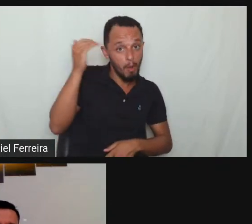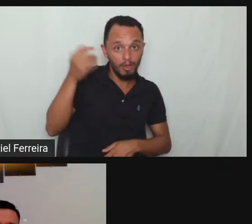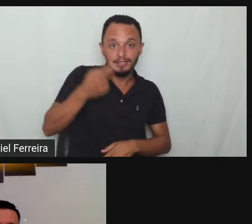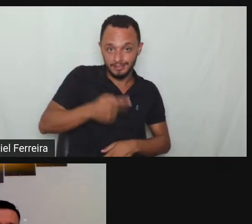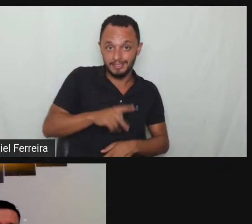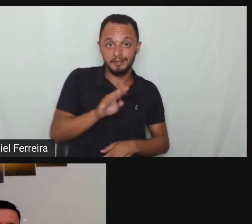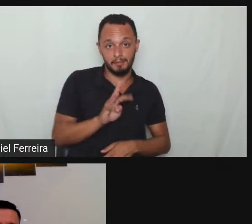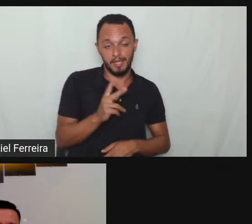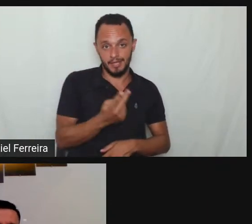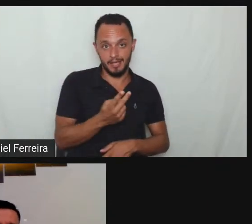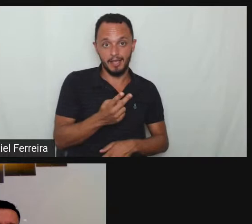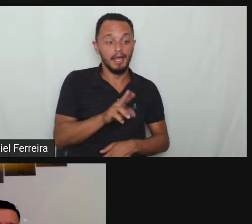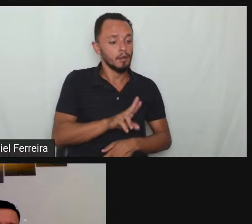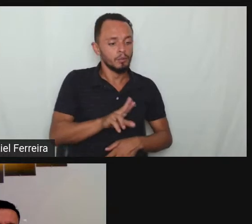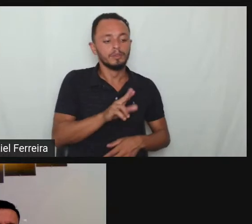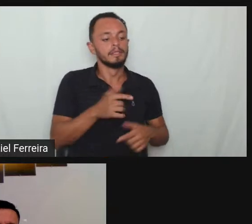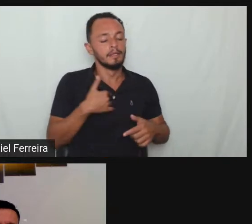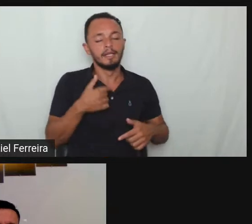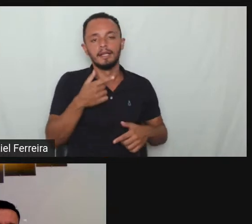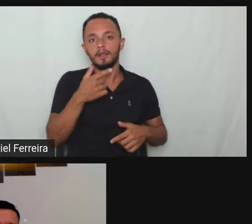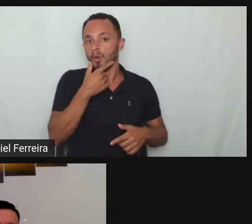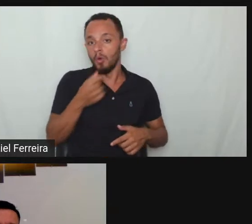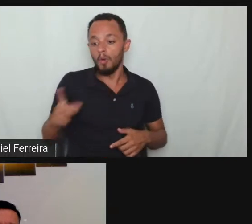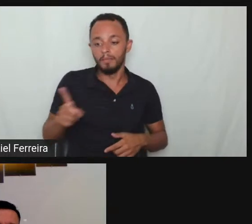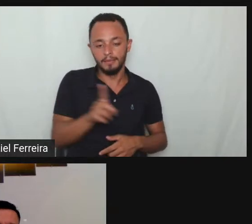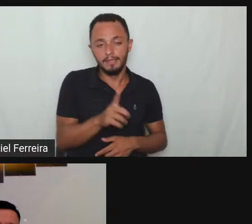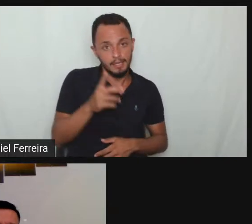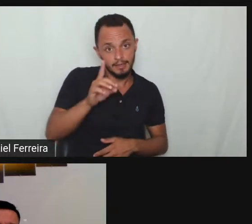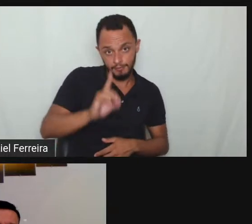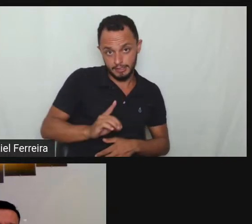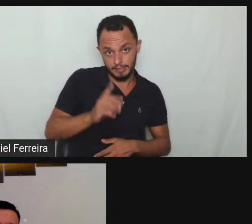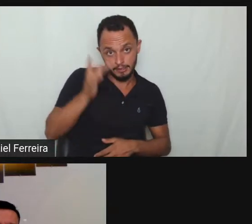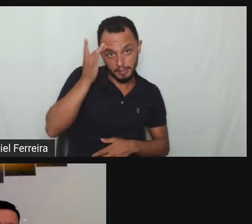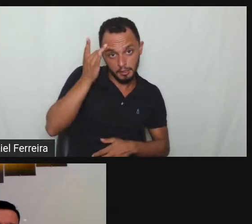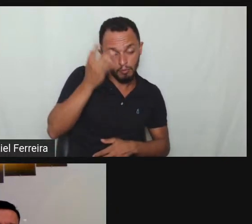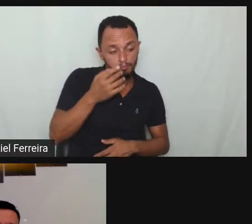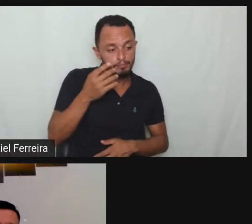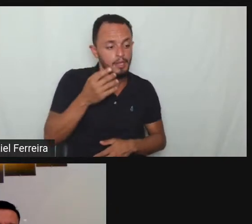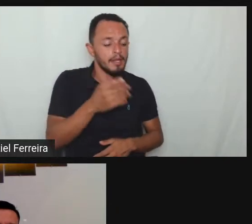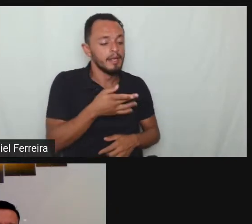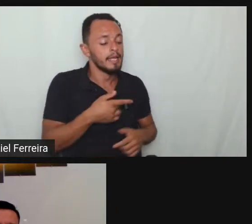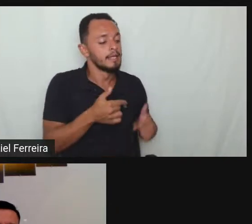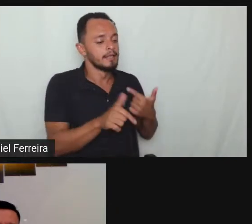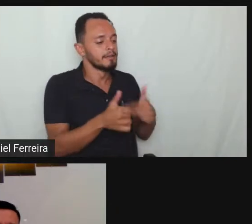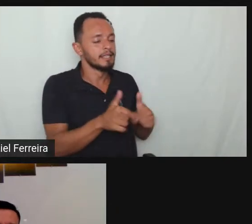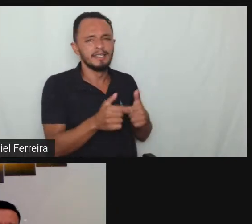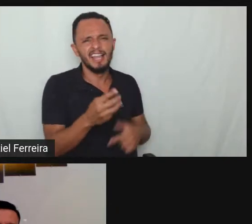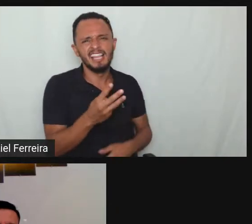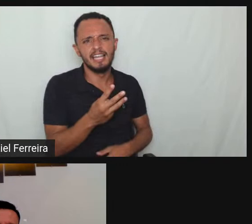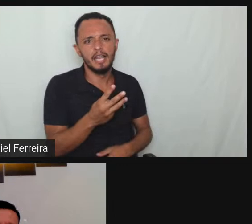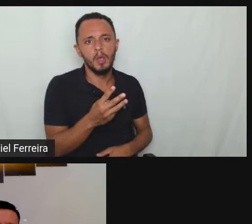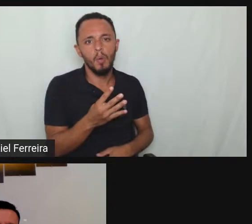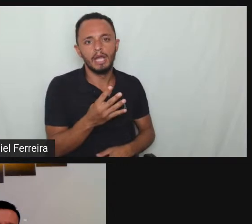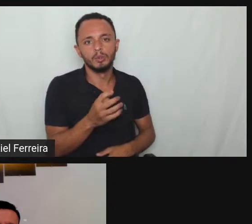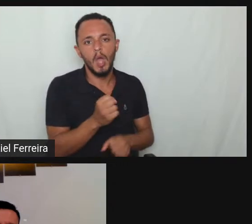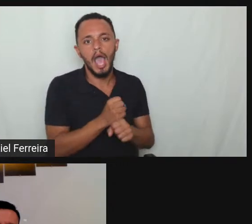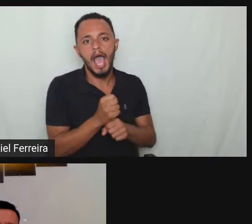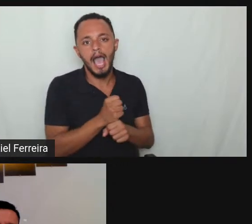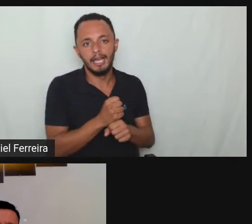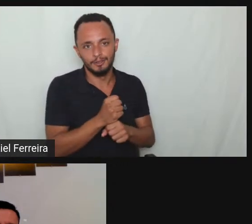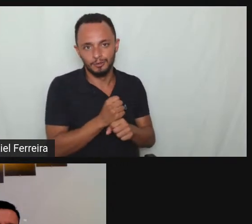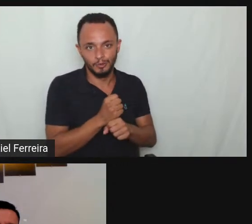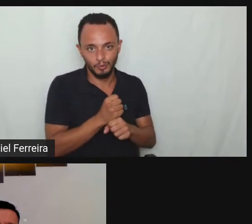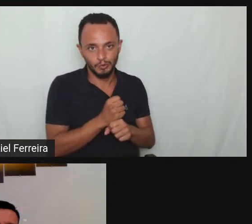e tava trabalhando já três três quatro anos de carteira assinada e tal e aí a empresa